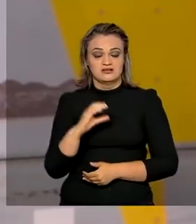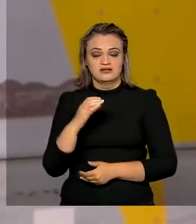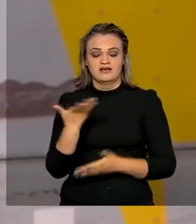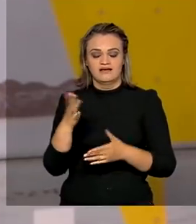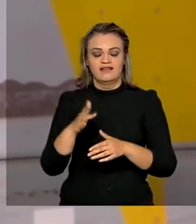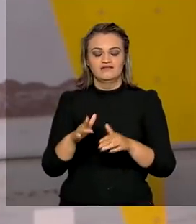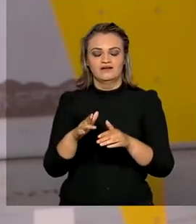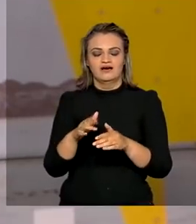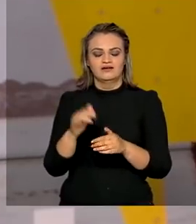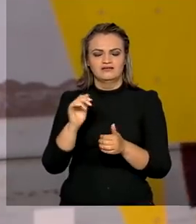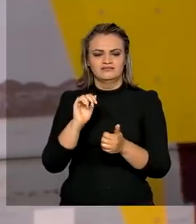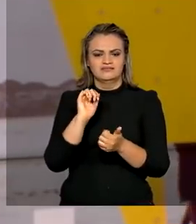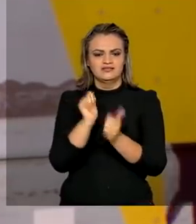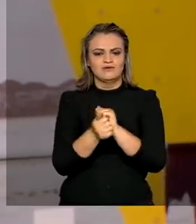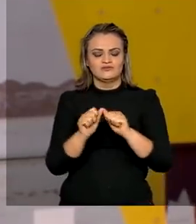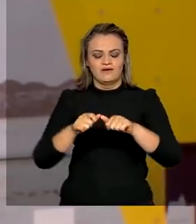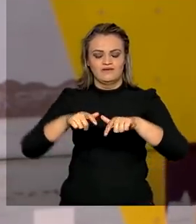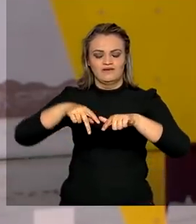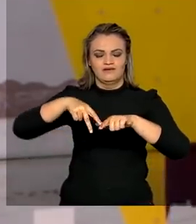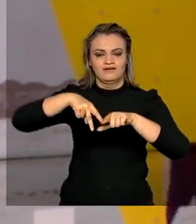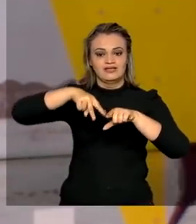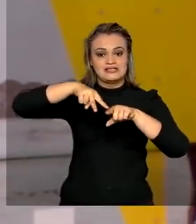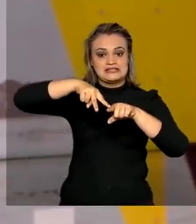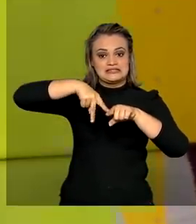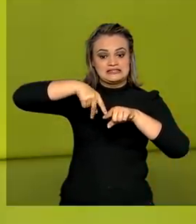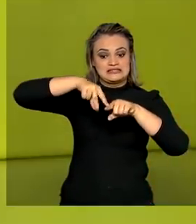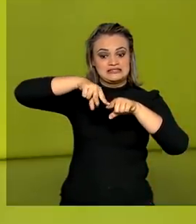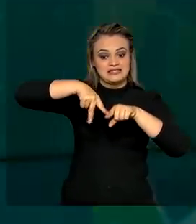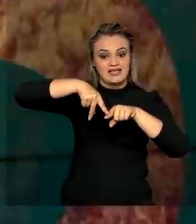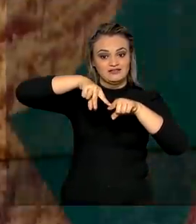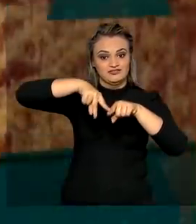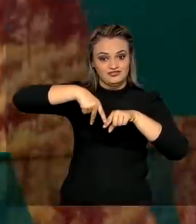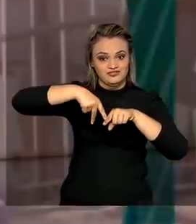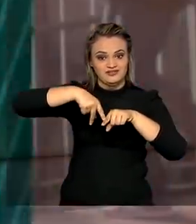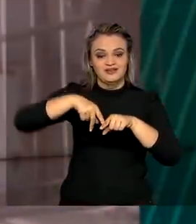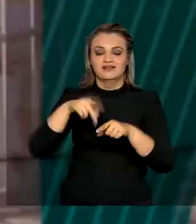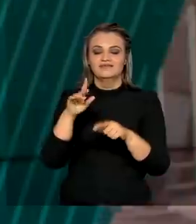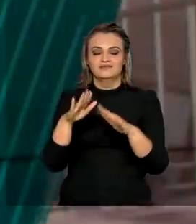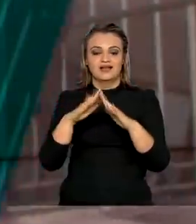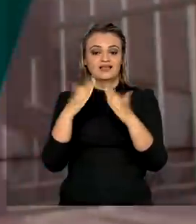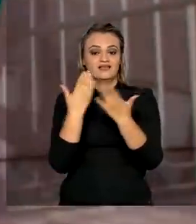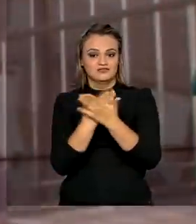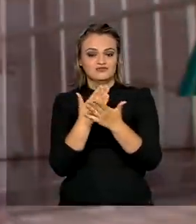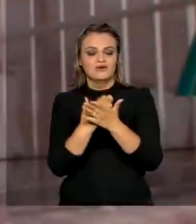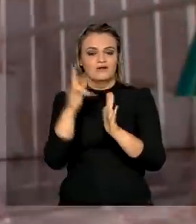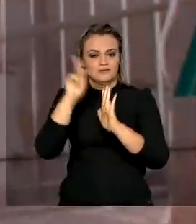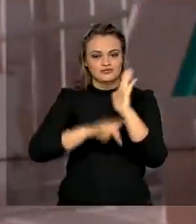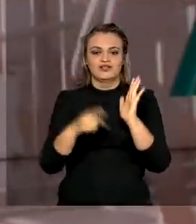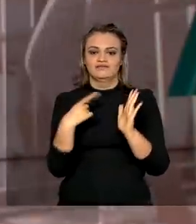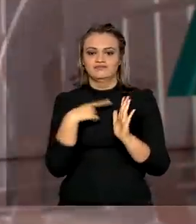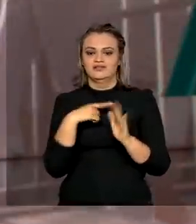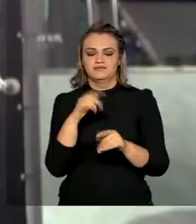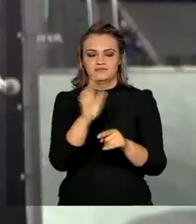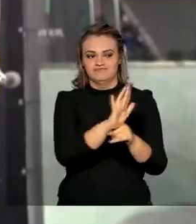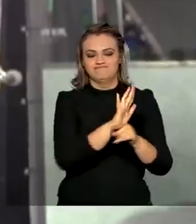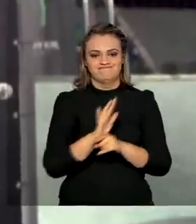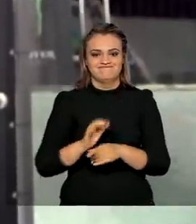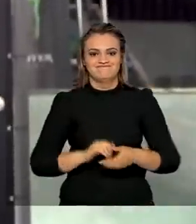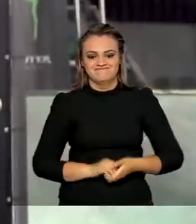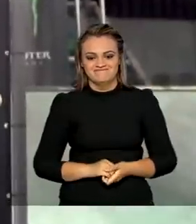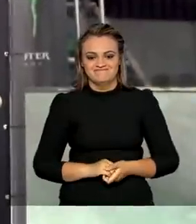skate, o mais novo esporte olímpico, para a escola. O projeto pretende chegar a mais de 4 mil crianças e adolescentes.